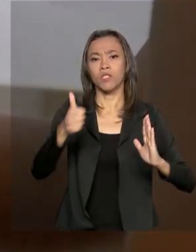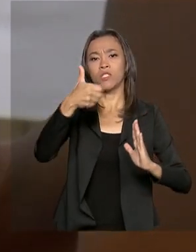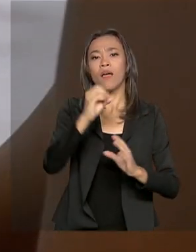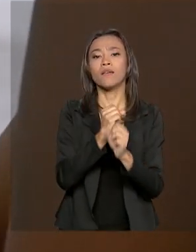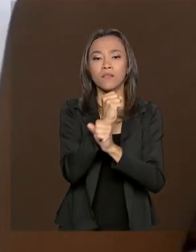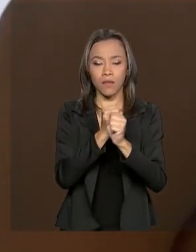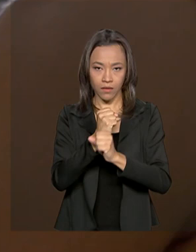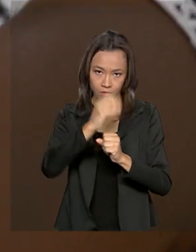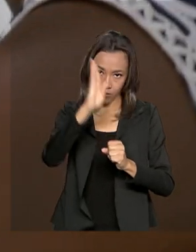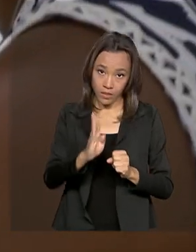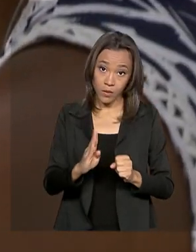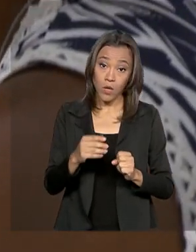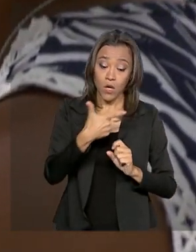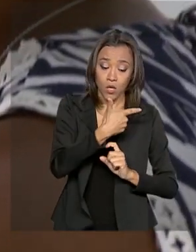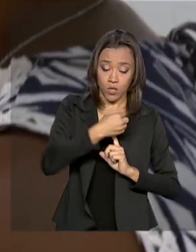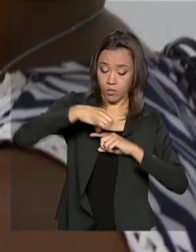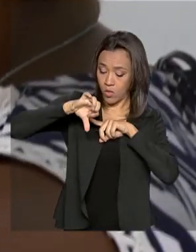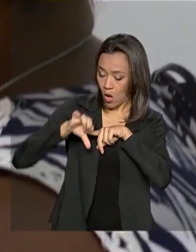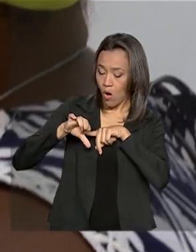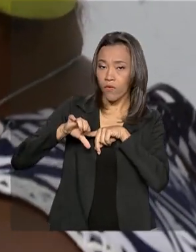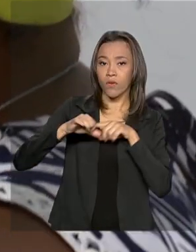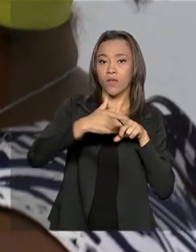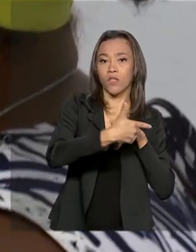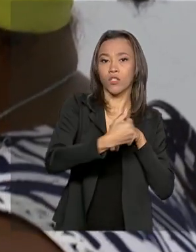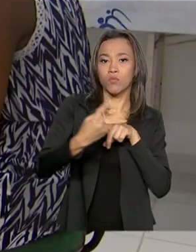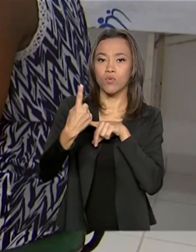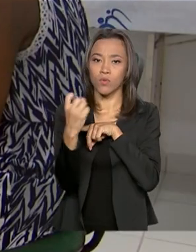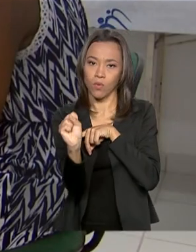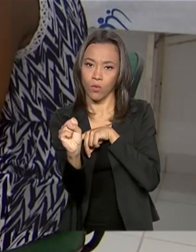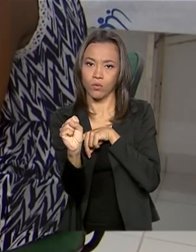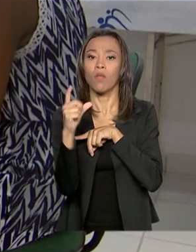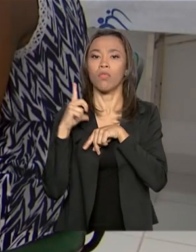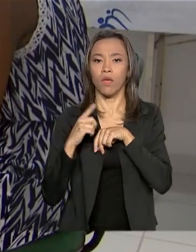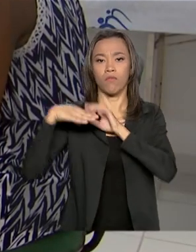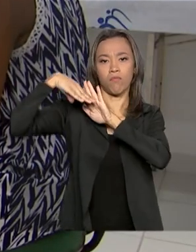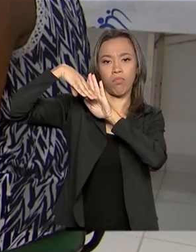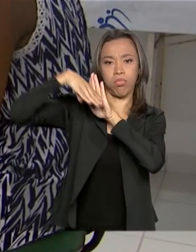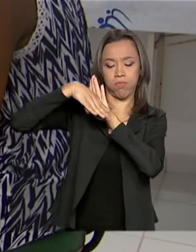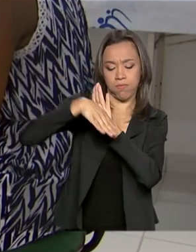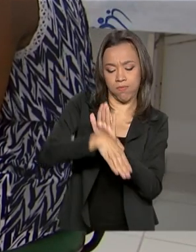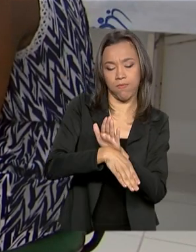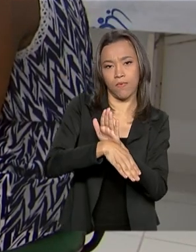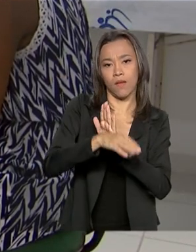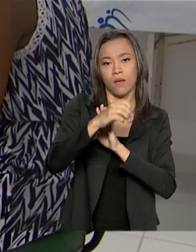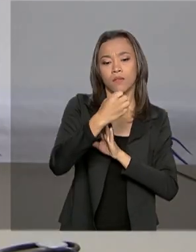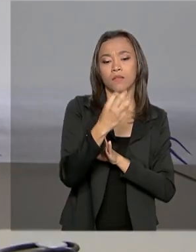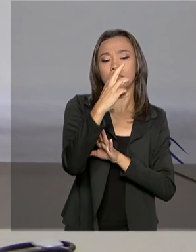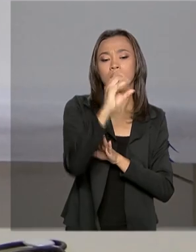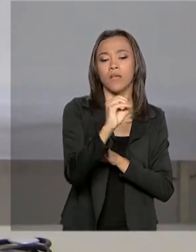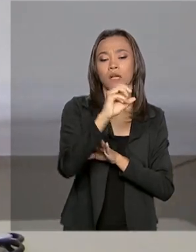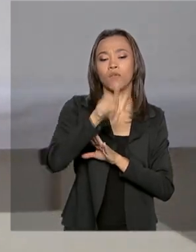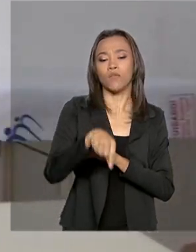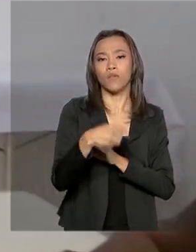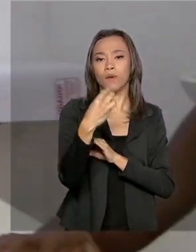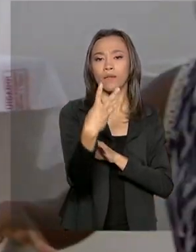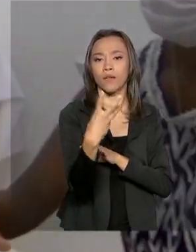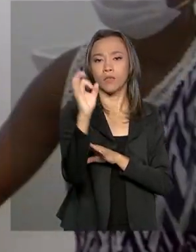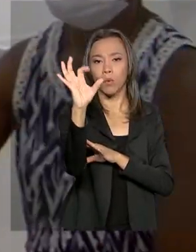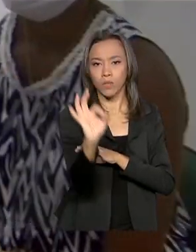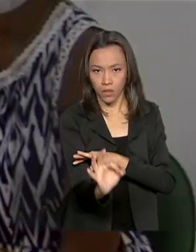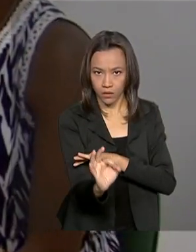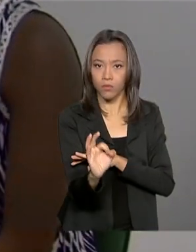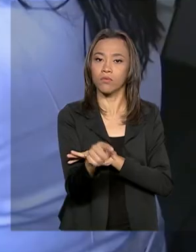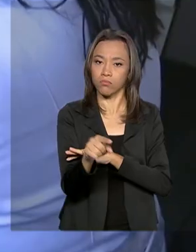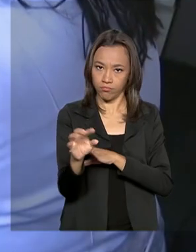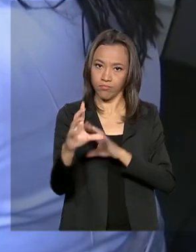no país. Entre 2009 e 2018, houve uma queda anual de 0,3% no coeficiente